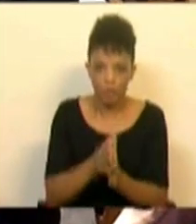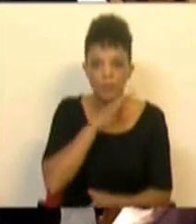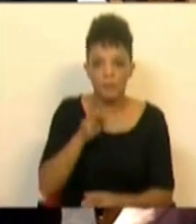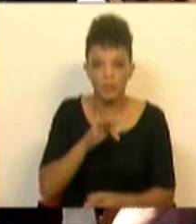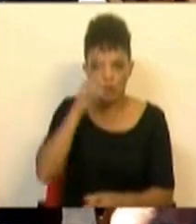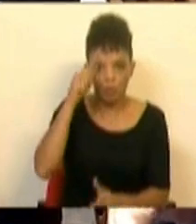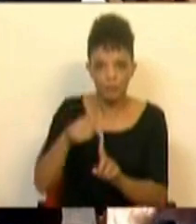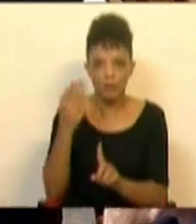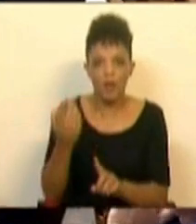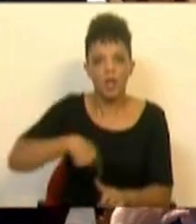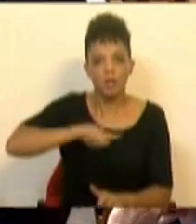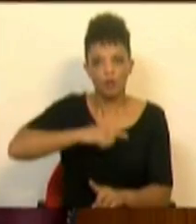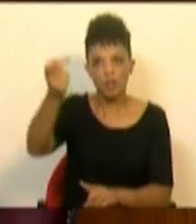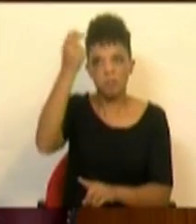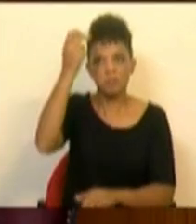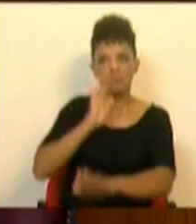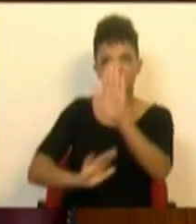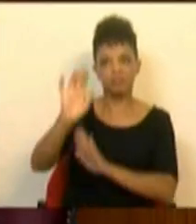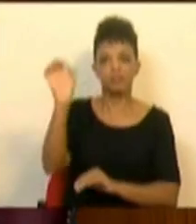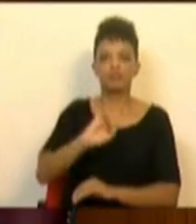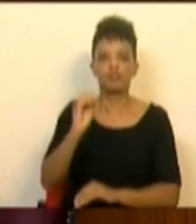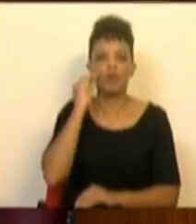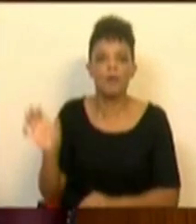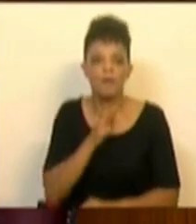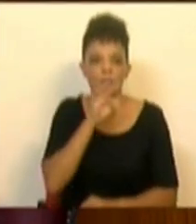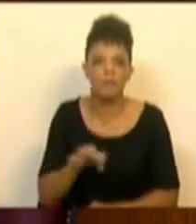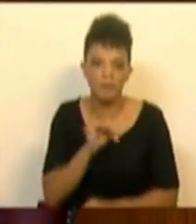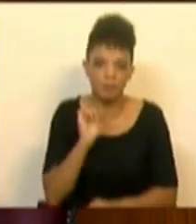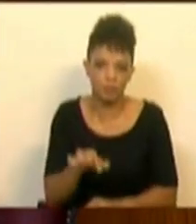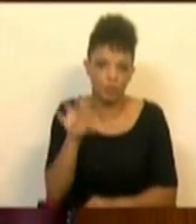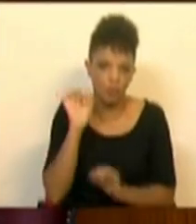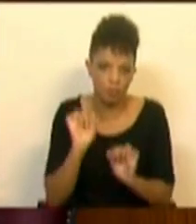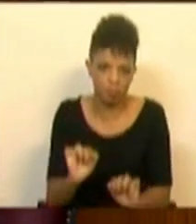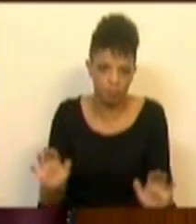nós não temos nenhum preconceito em relação ao modo de constituição das famílias.